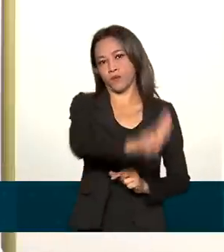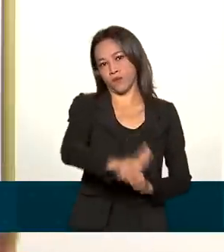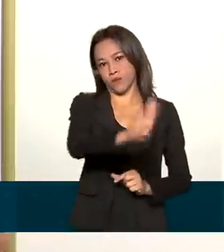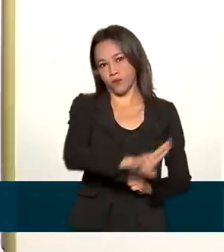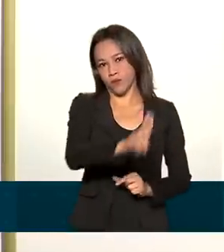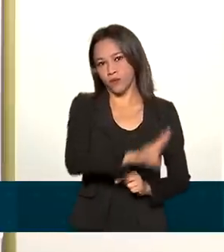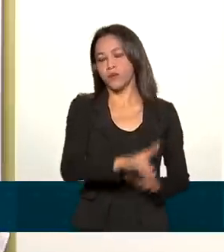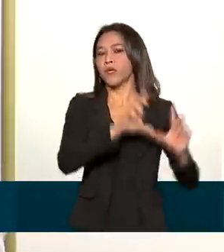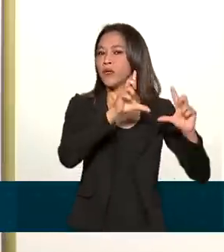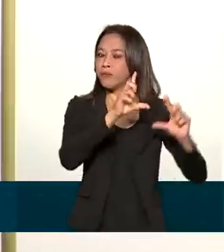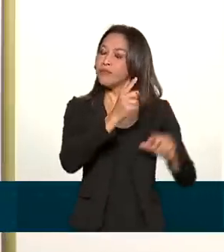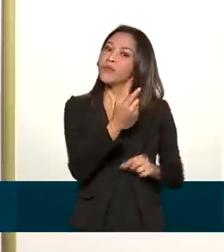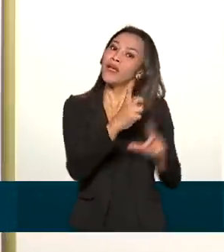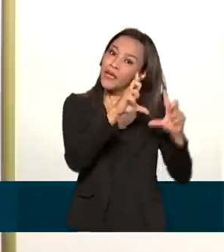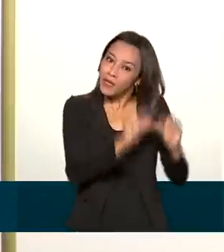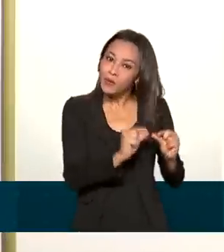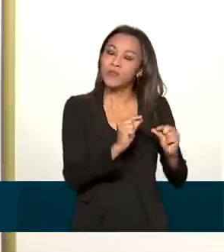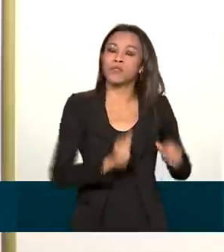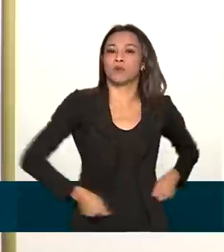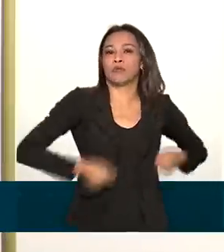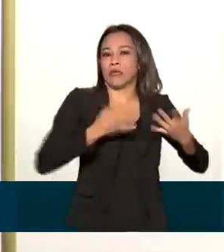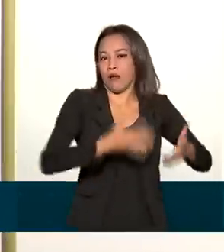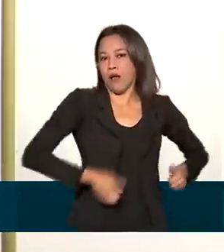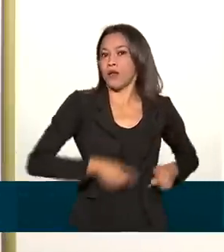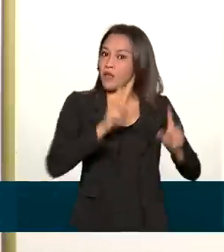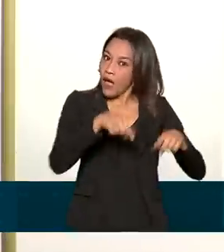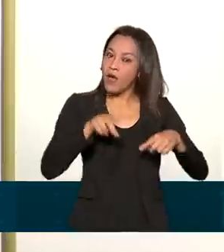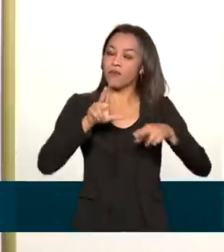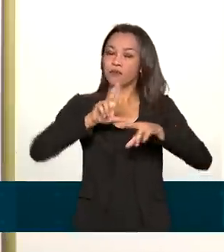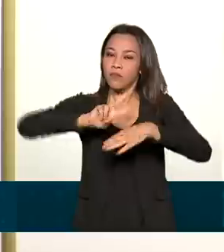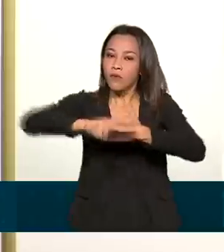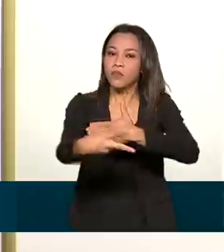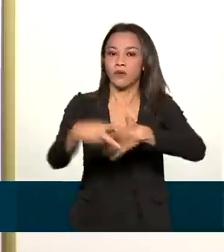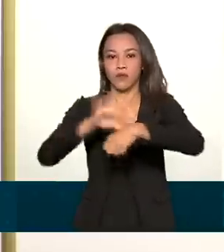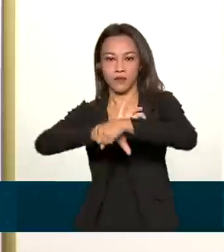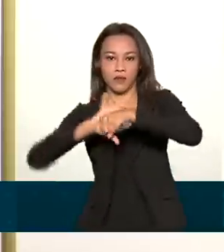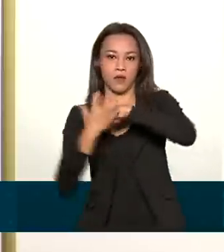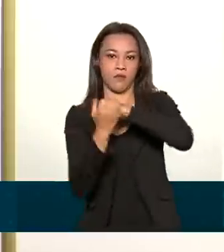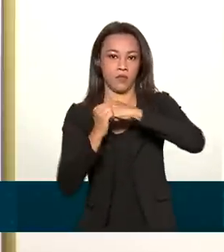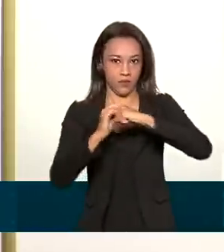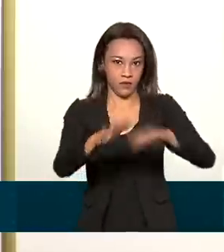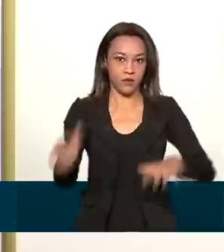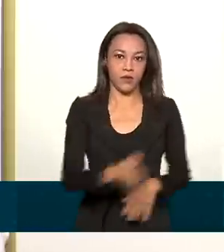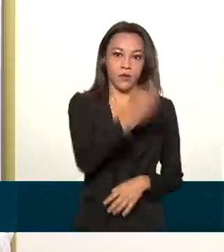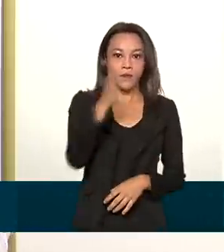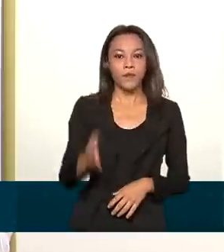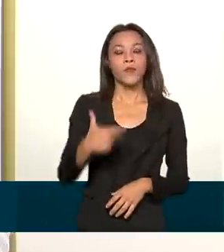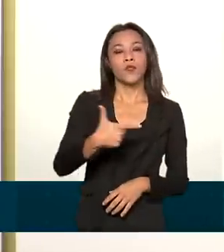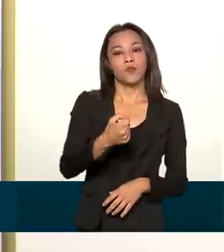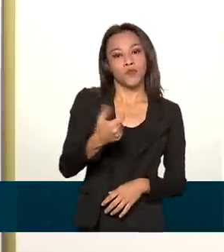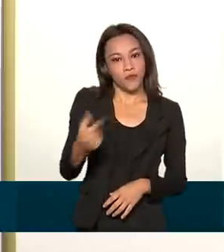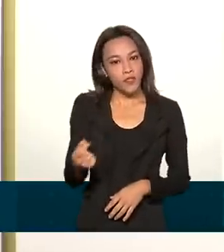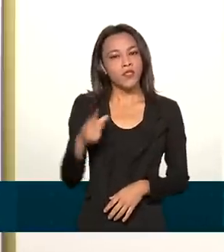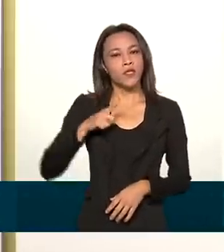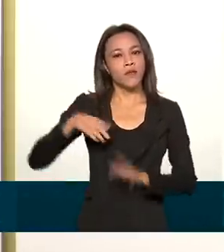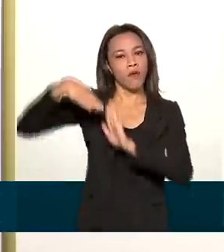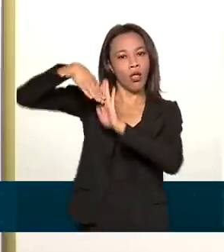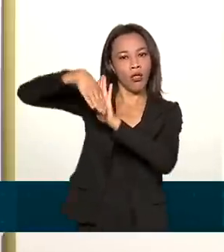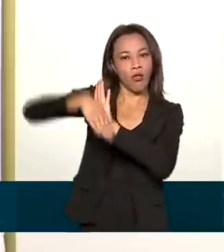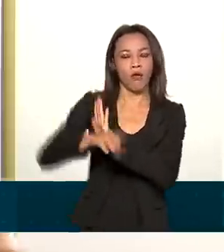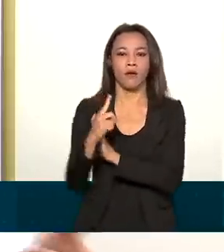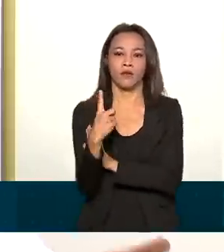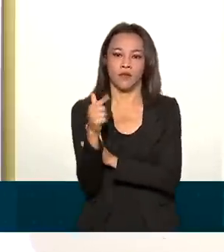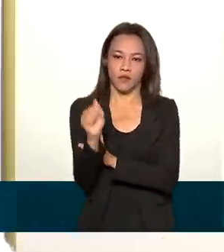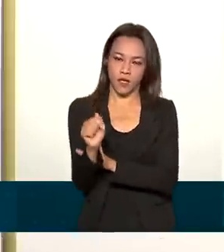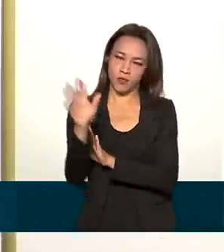custos no ano passado, reflexo da pandemia do novo coronavírus. Em 2020, houve uma queda de 17%